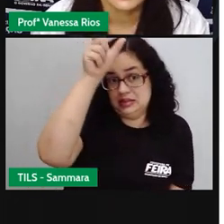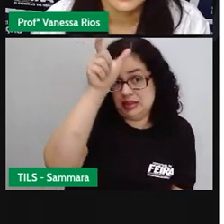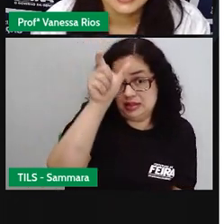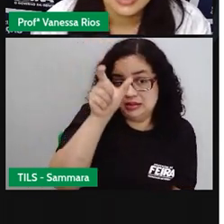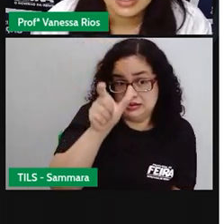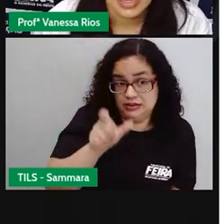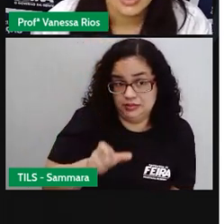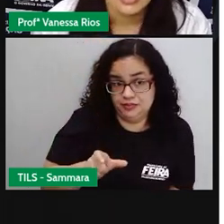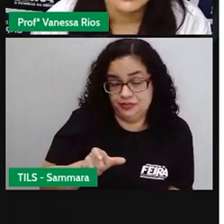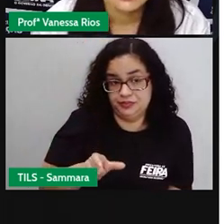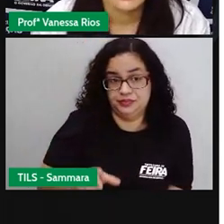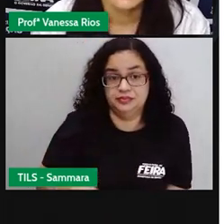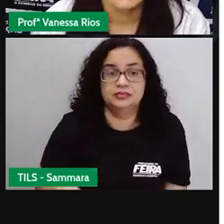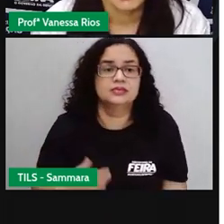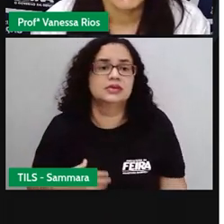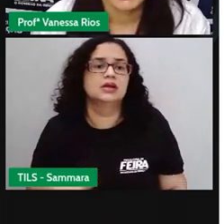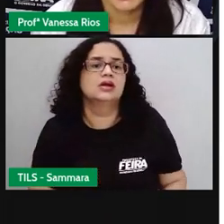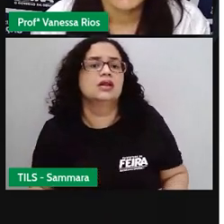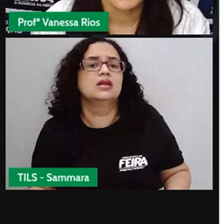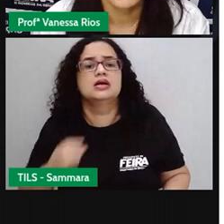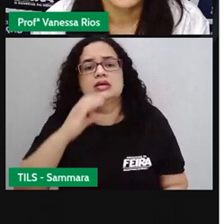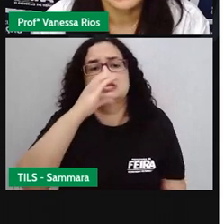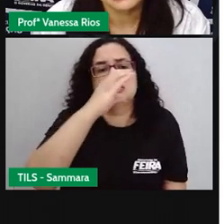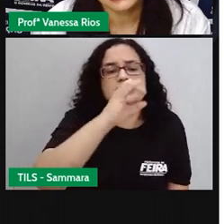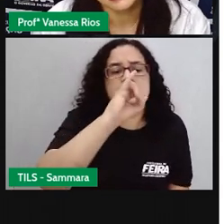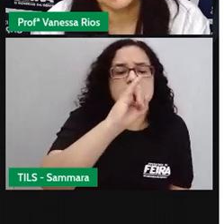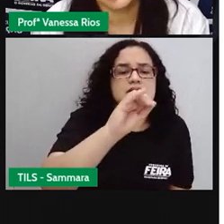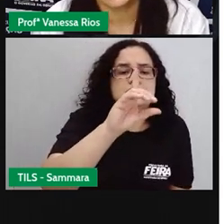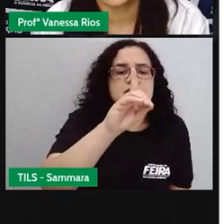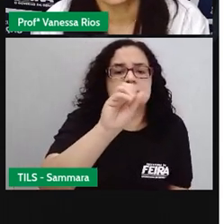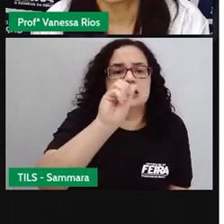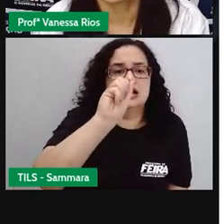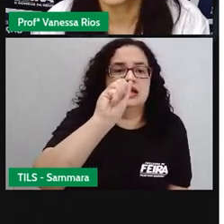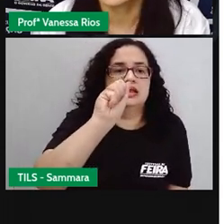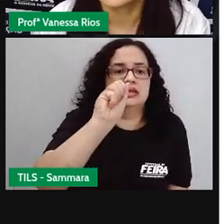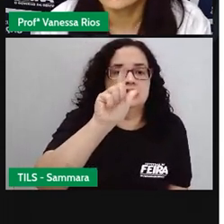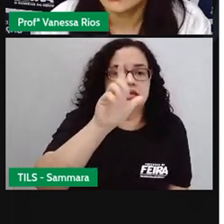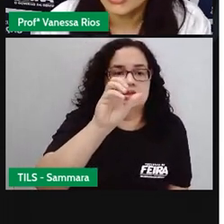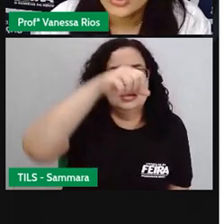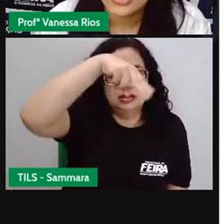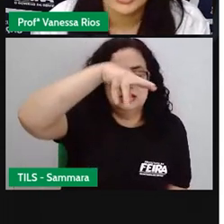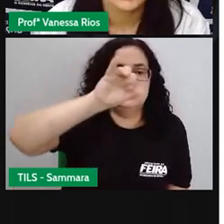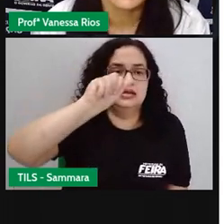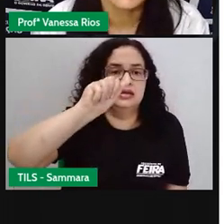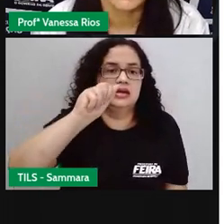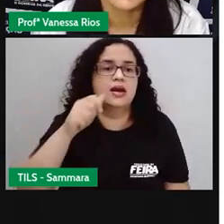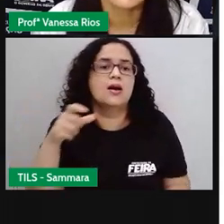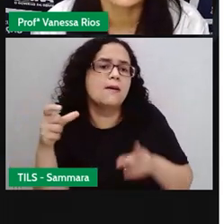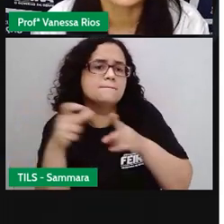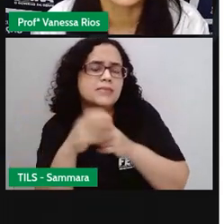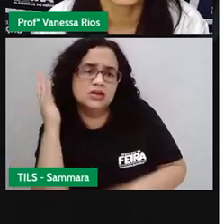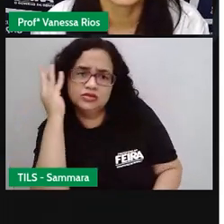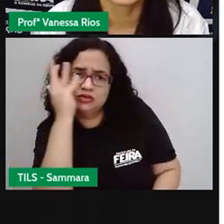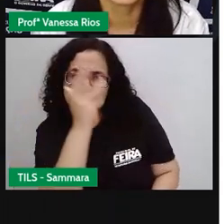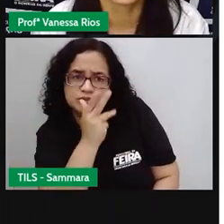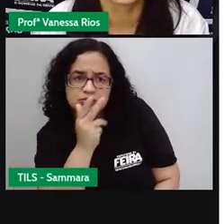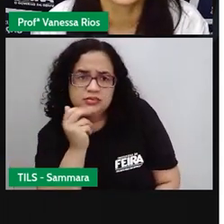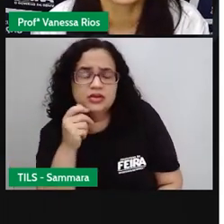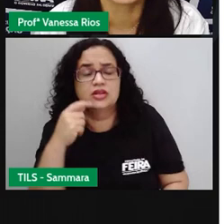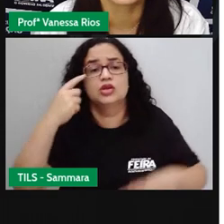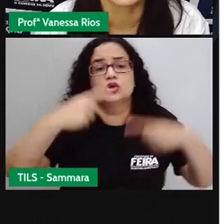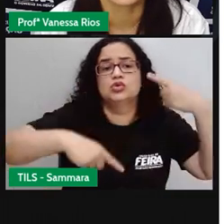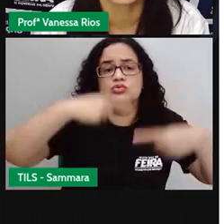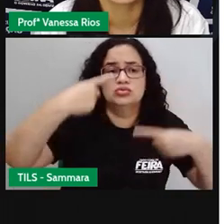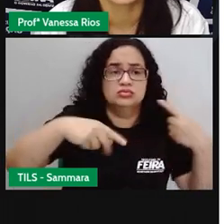cidadania. Cidadania é uma palavra bonita que aparece aí em muitos discursos, né? Mas, assim, muito